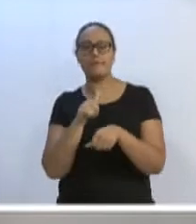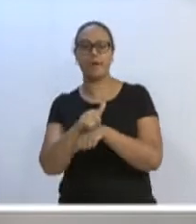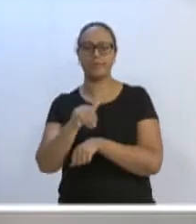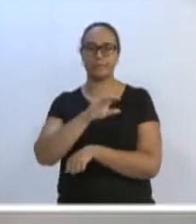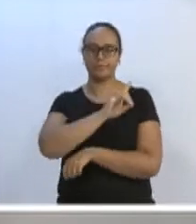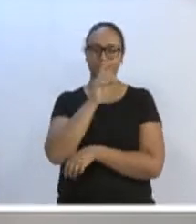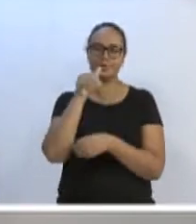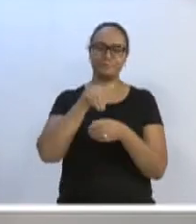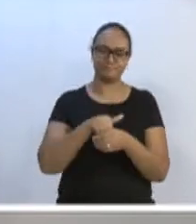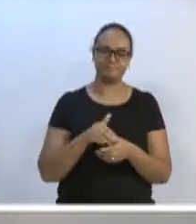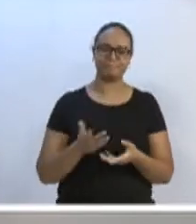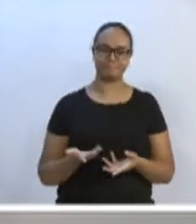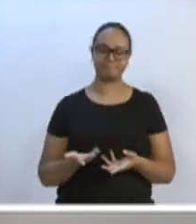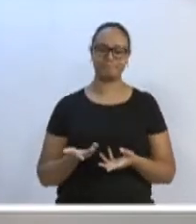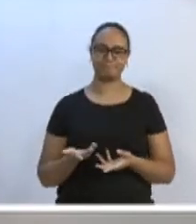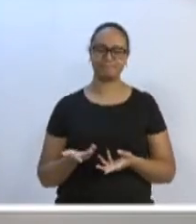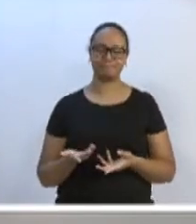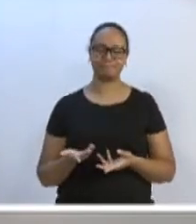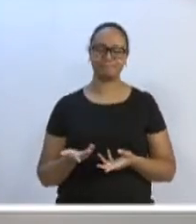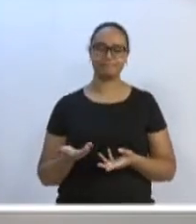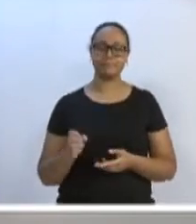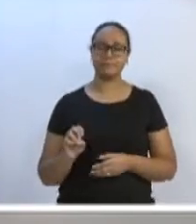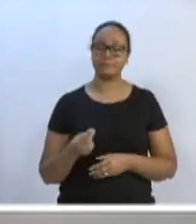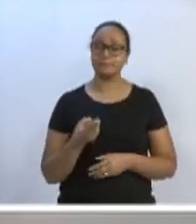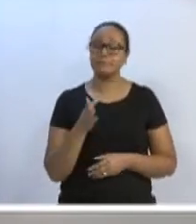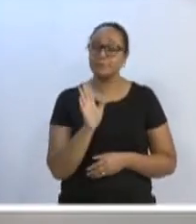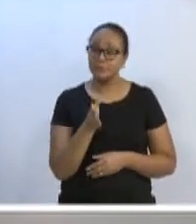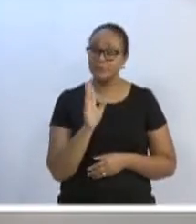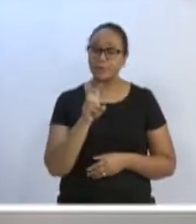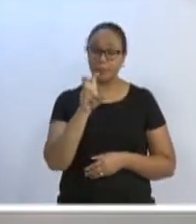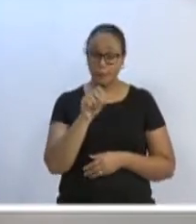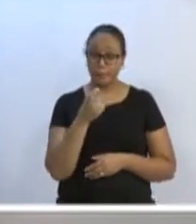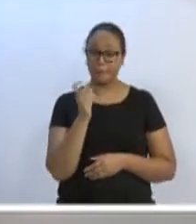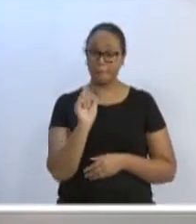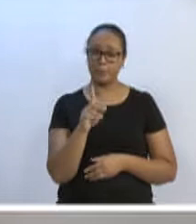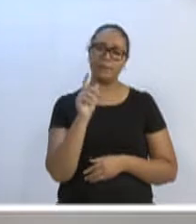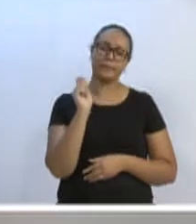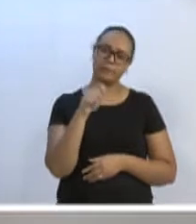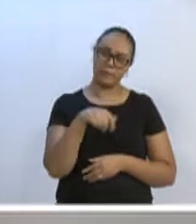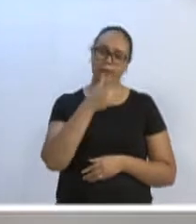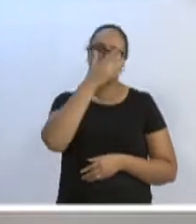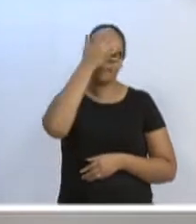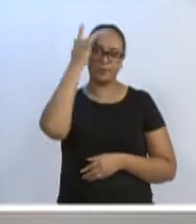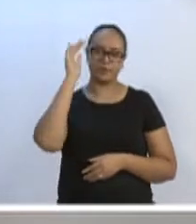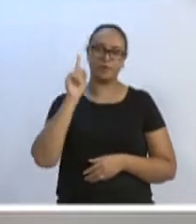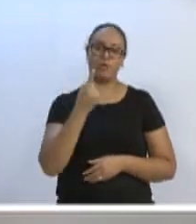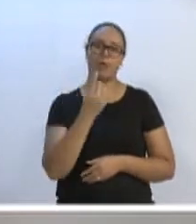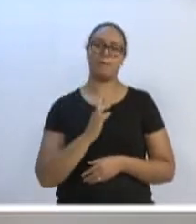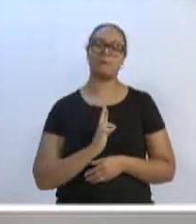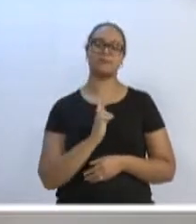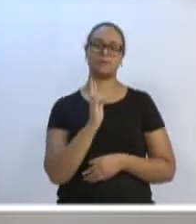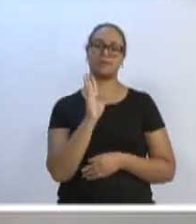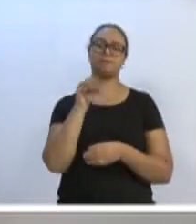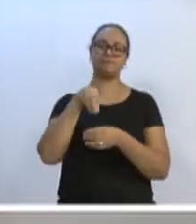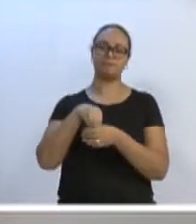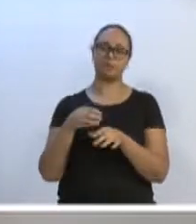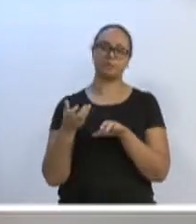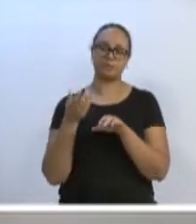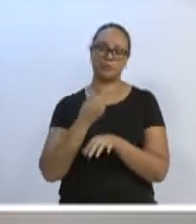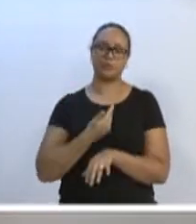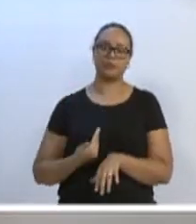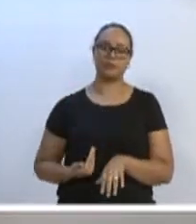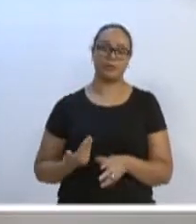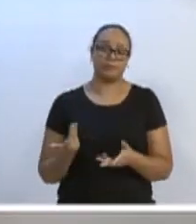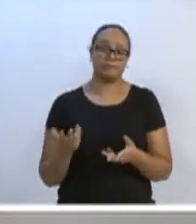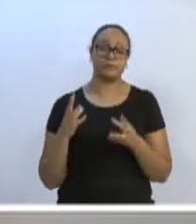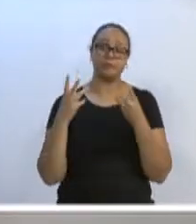da votação. Só com essa votação aí, já daria para eleger com folga um representante a mais da nossa cidade. E tudo isso eu estou